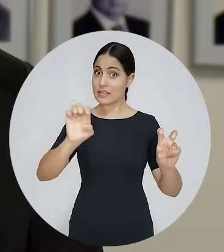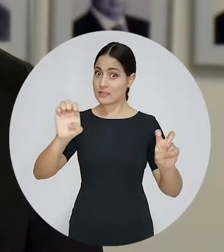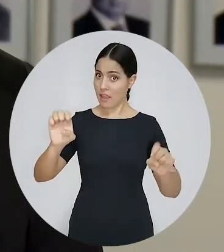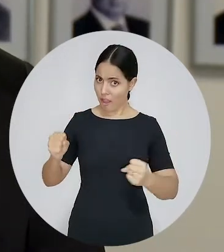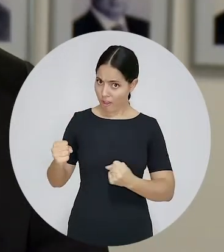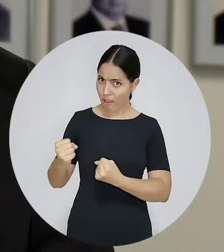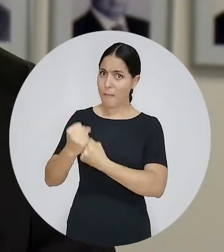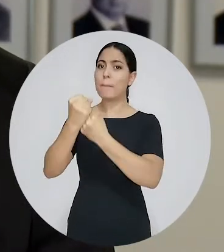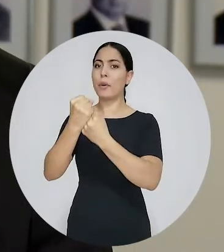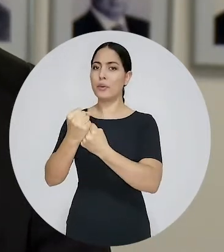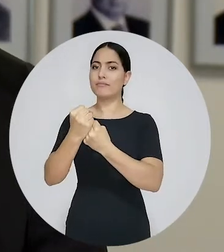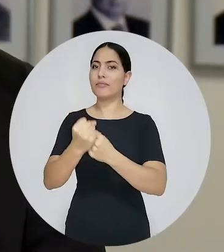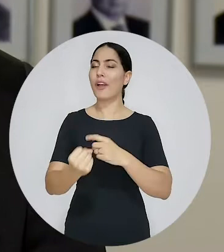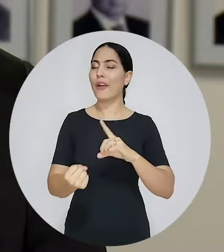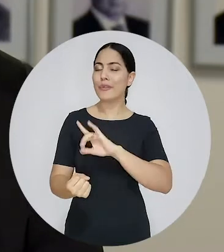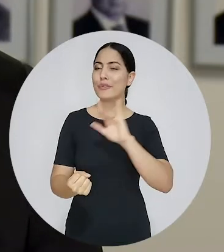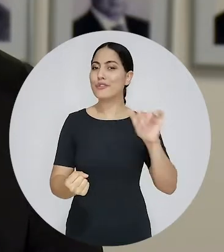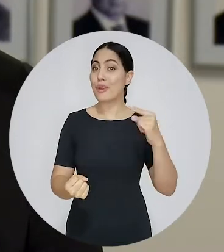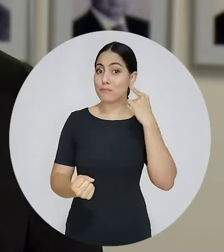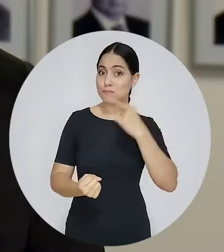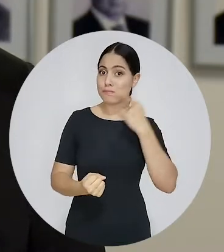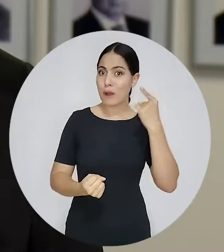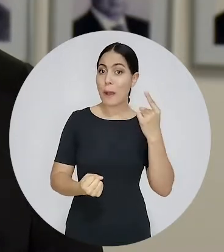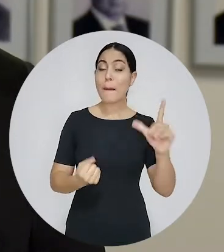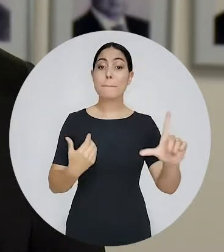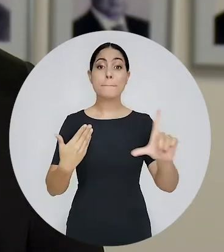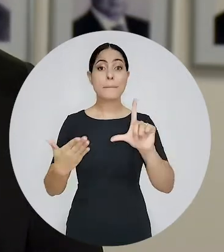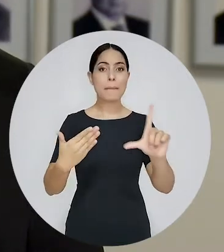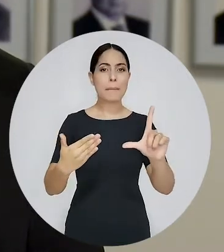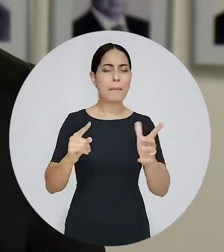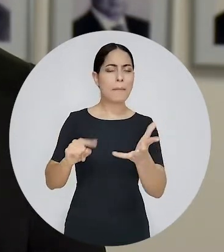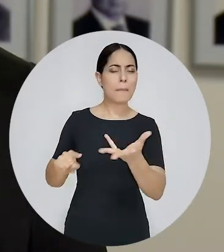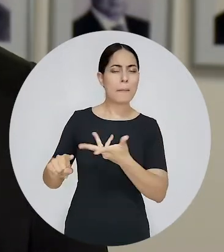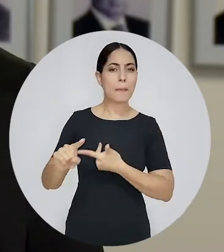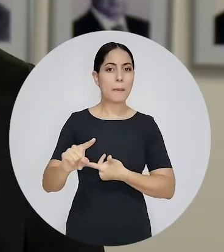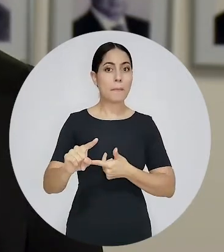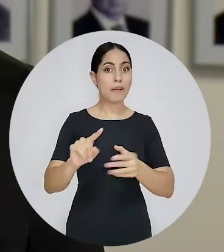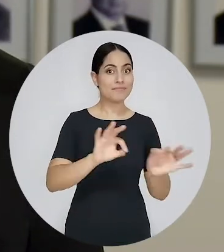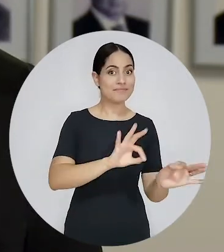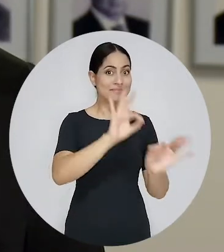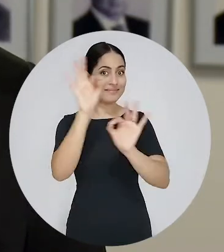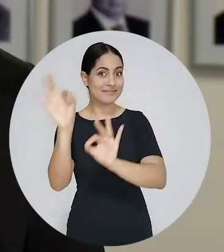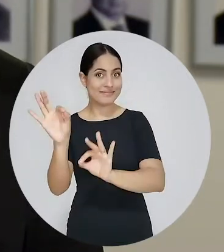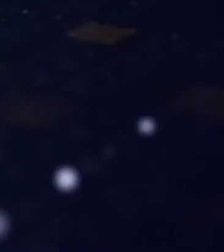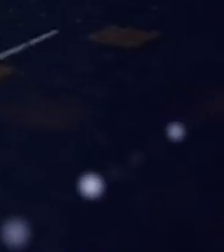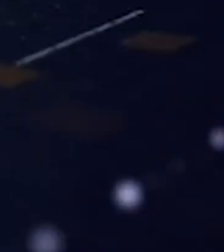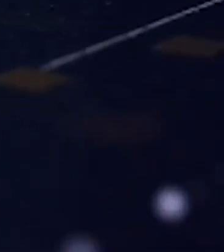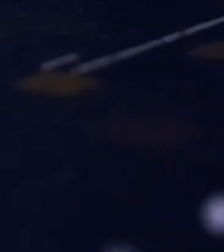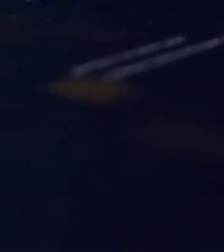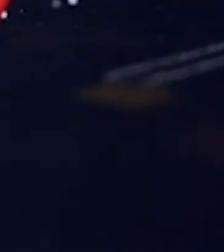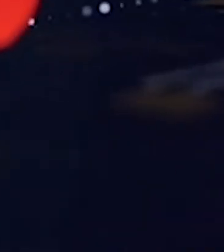Dia da Advocacia, Papo em Ordem e muito mais. Tudo isso agora, no Orbe Nacional.